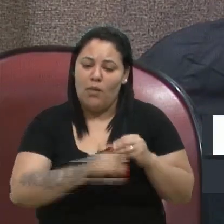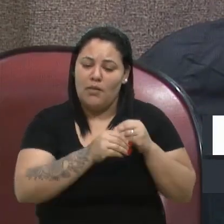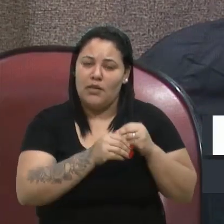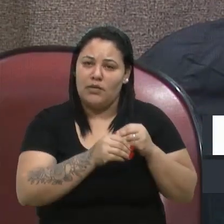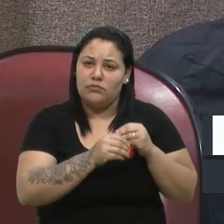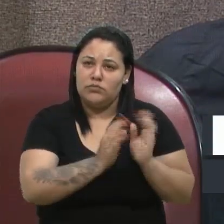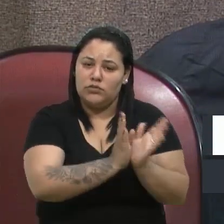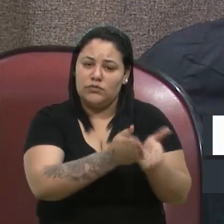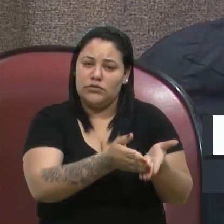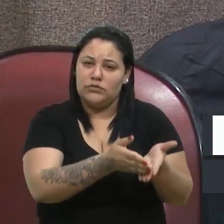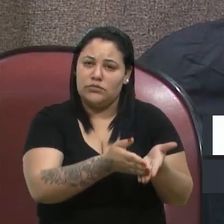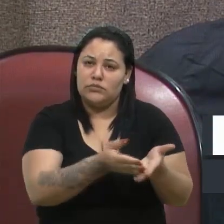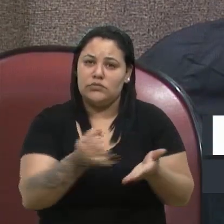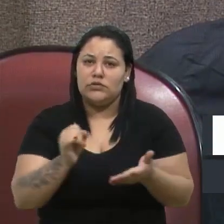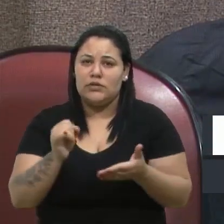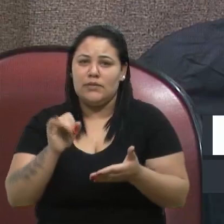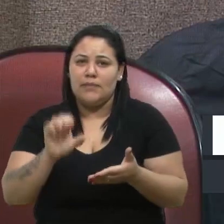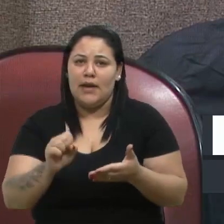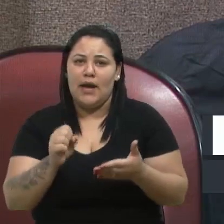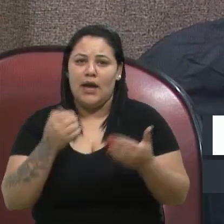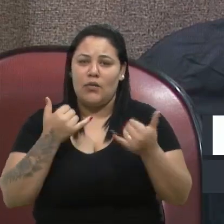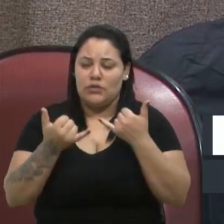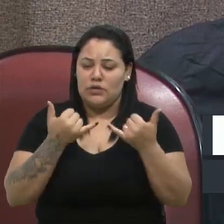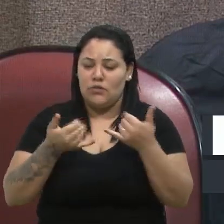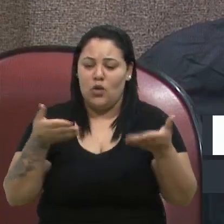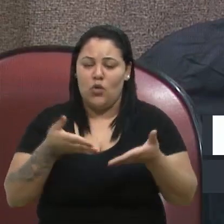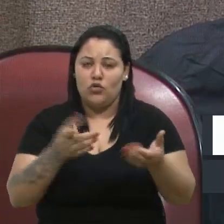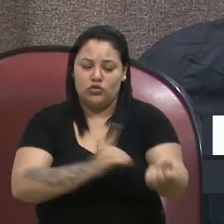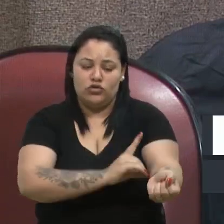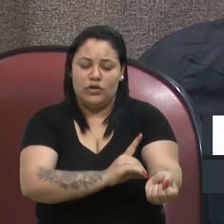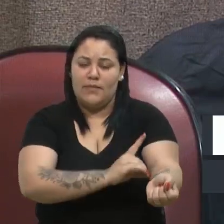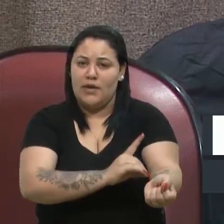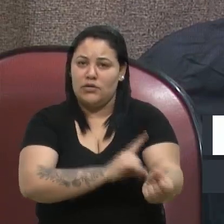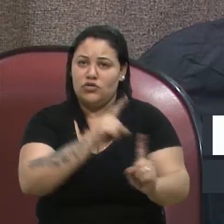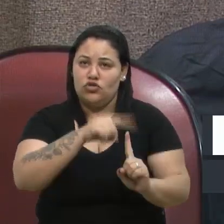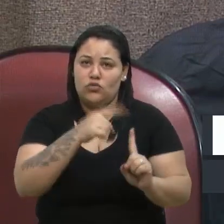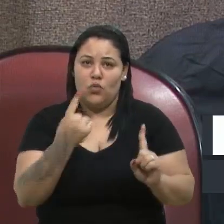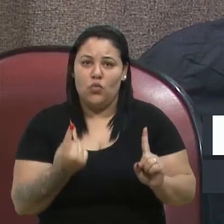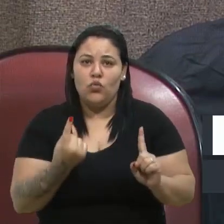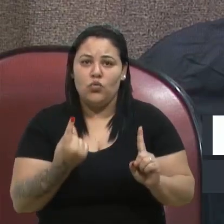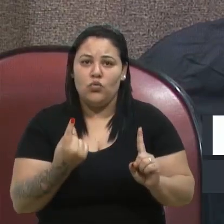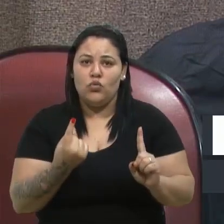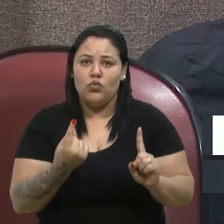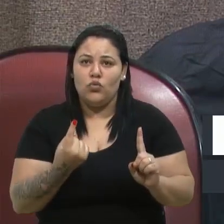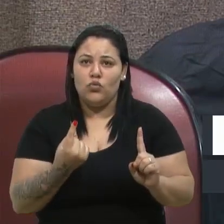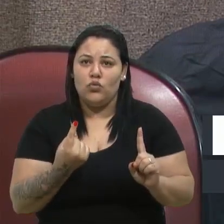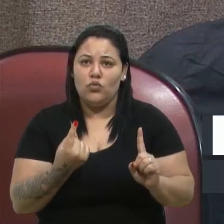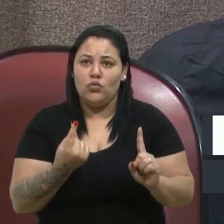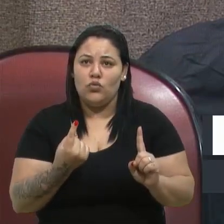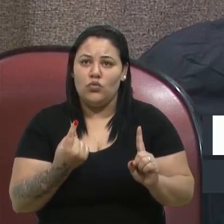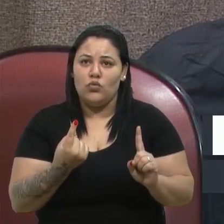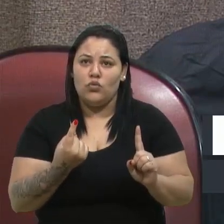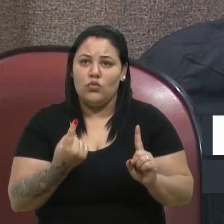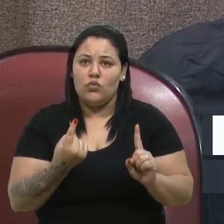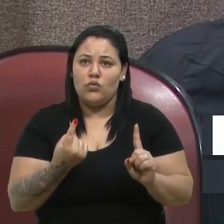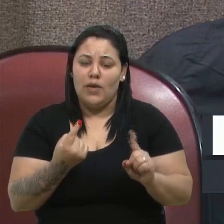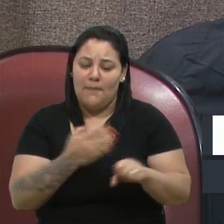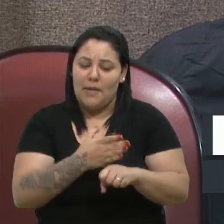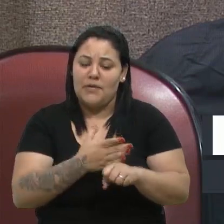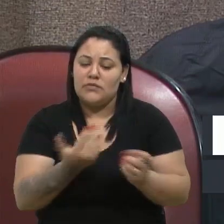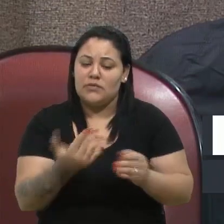Se nós pegarmos aqui o exemplo hoje do diabetes tipo 1, o diabetes tipo 1 está para ser incluído no hall de deficiências.